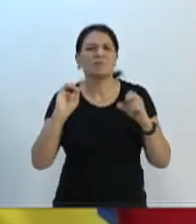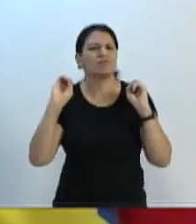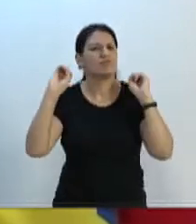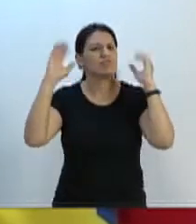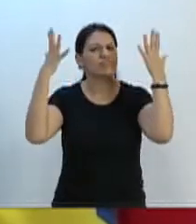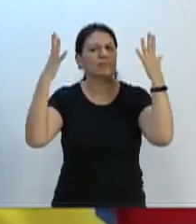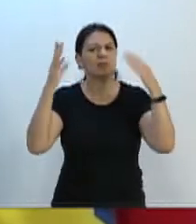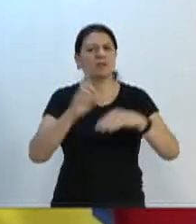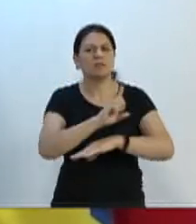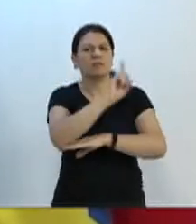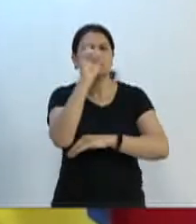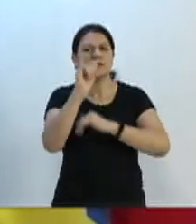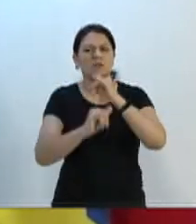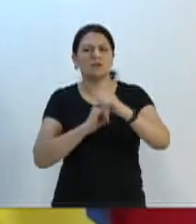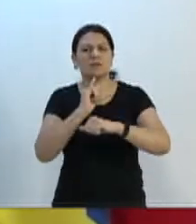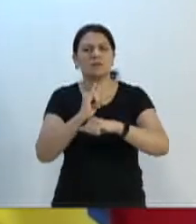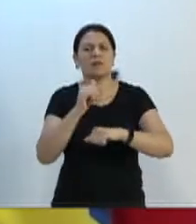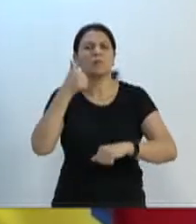Dia Internacional da Mulher.